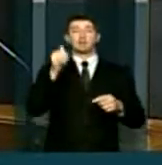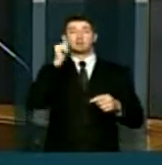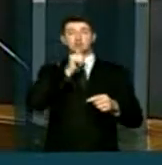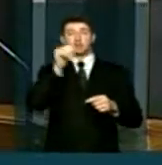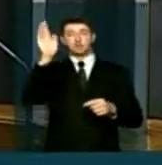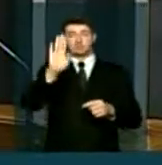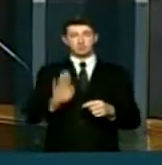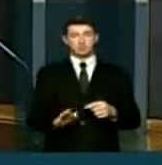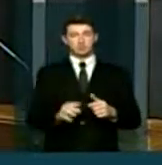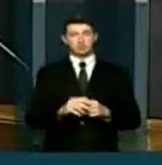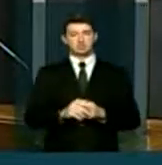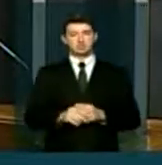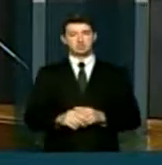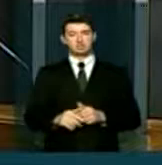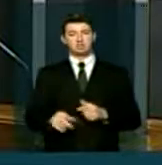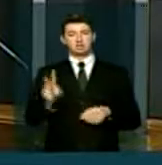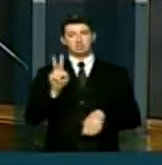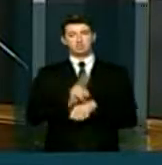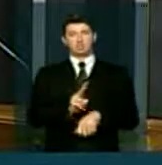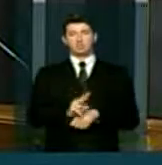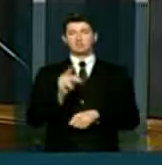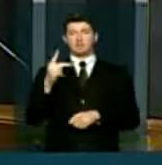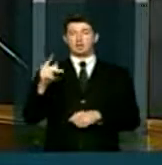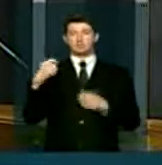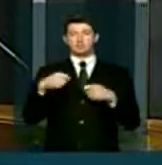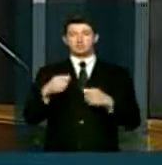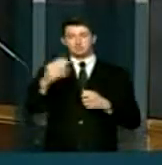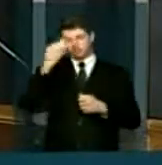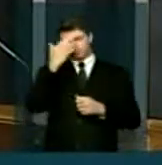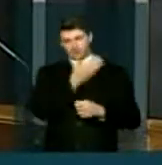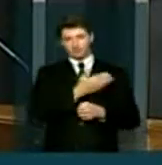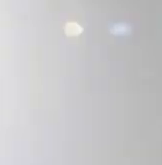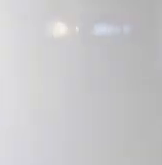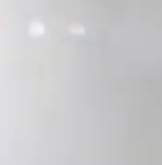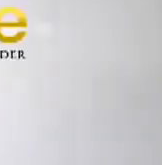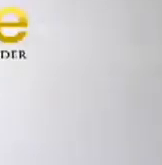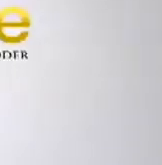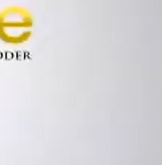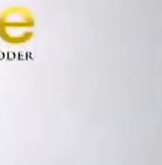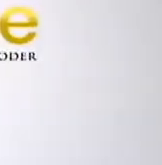mulheres brasileiras a proteção que elas merecem. Era isso, senhora presidente.